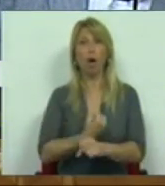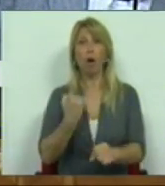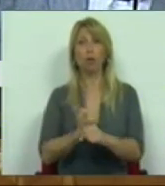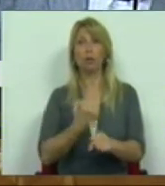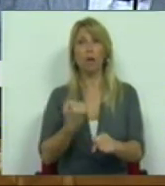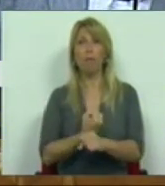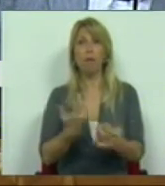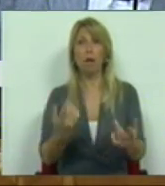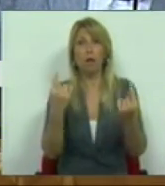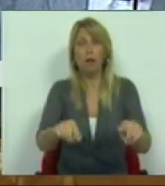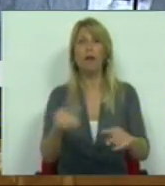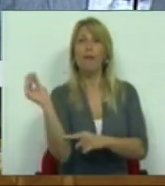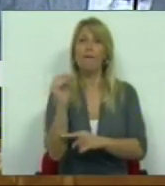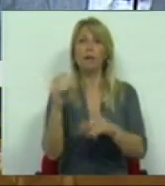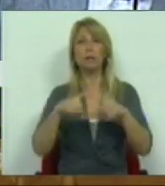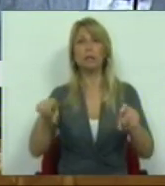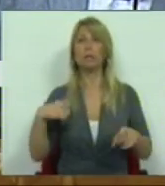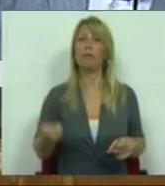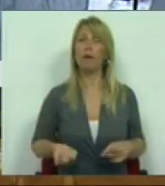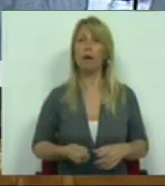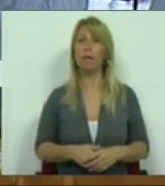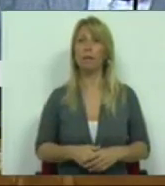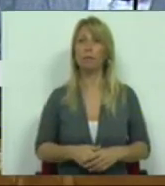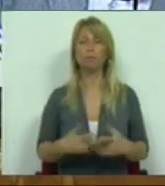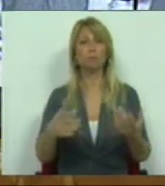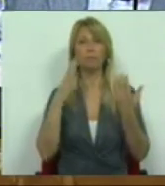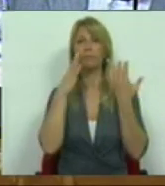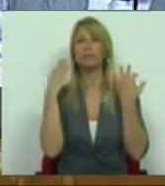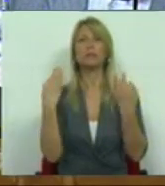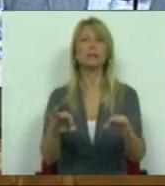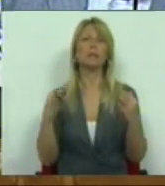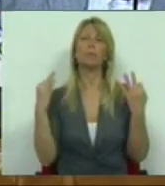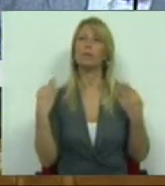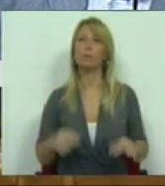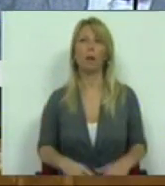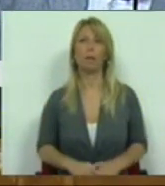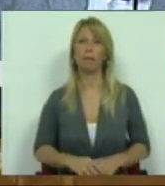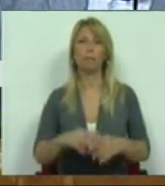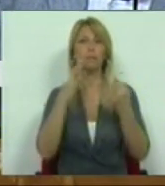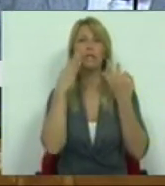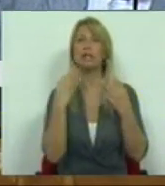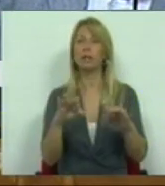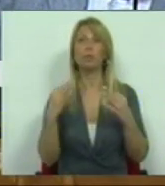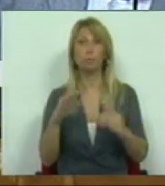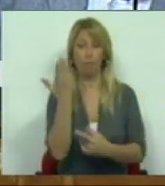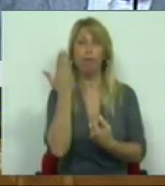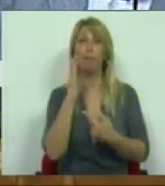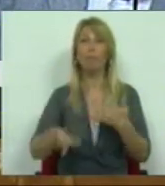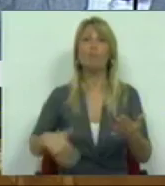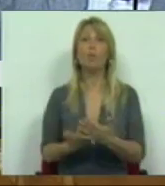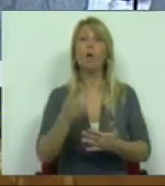estão a falso recibo verde. Então, simplesmente, o que aqui propomos é